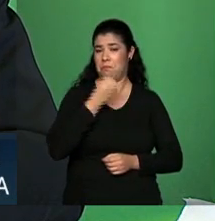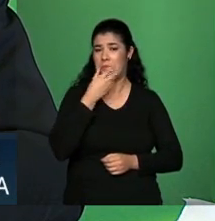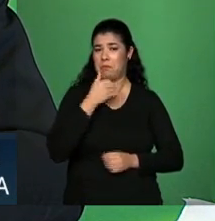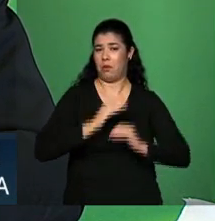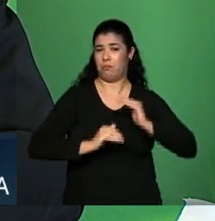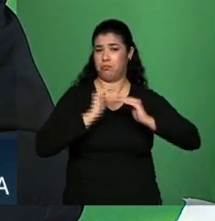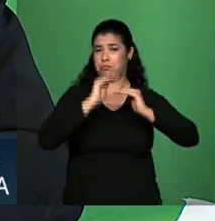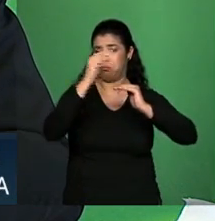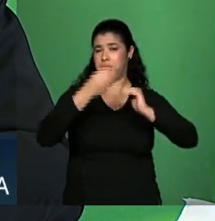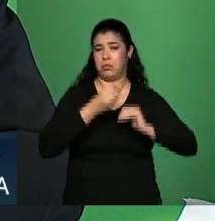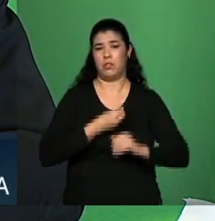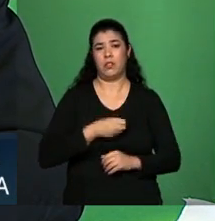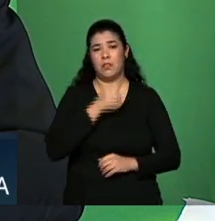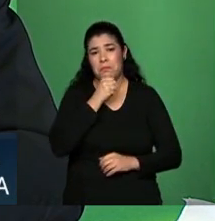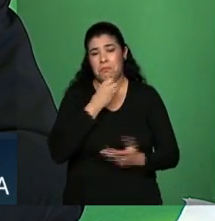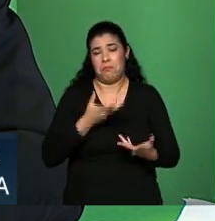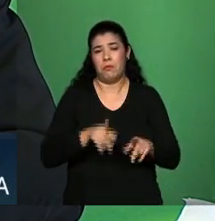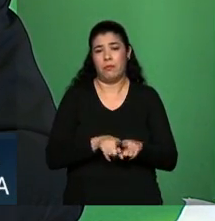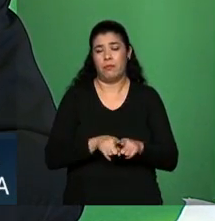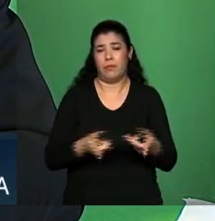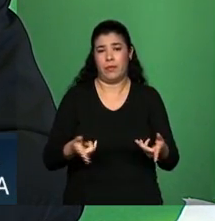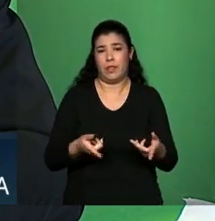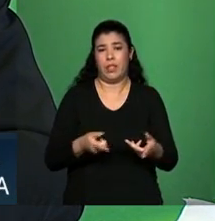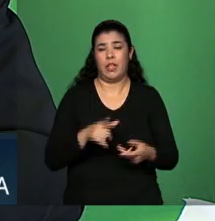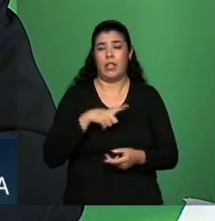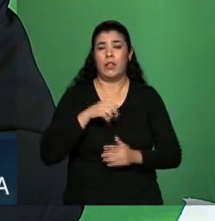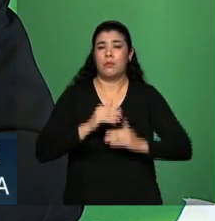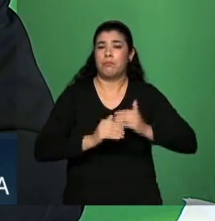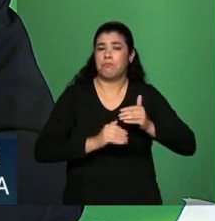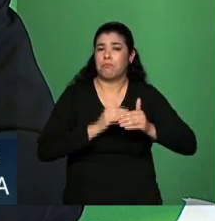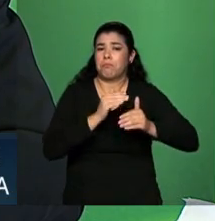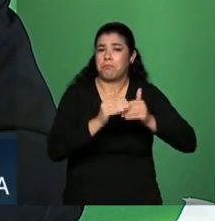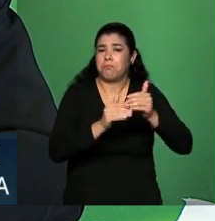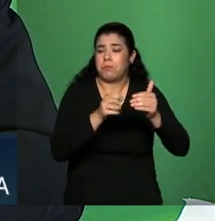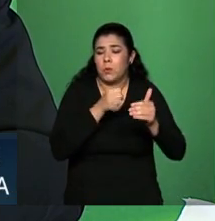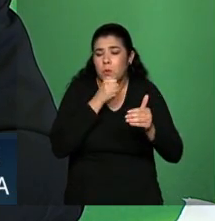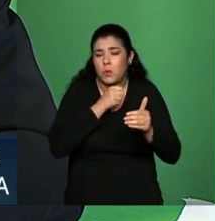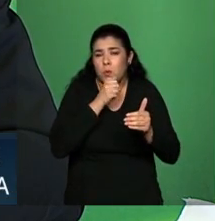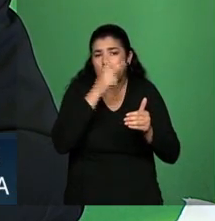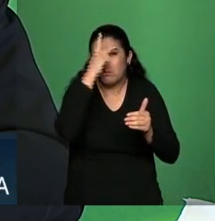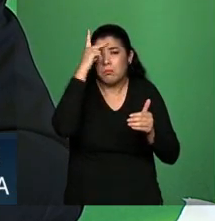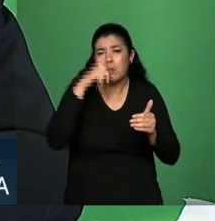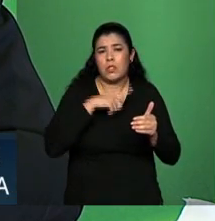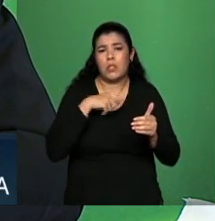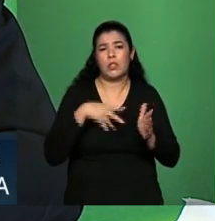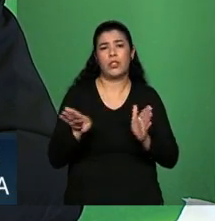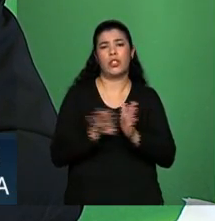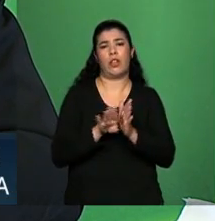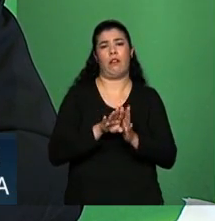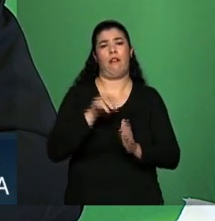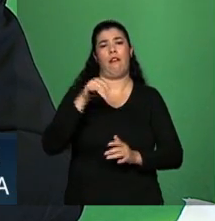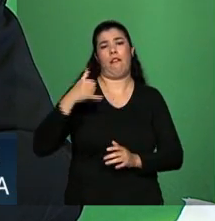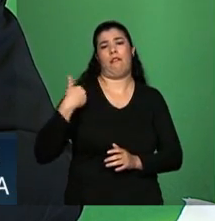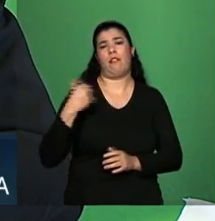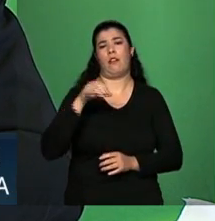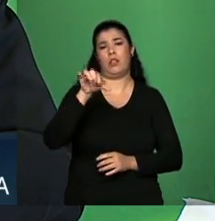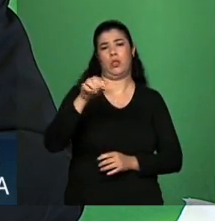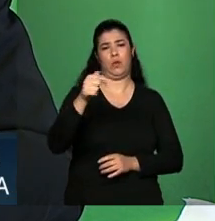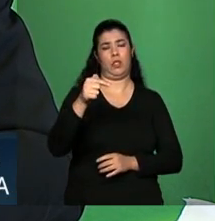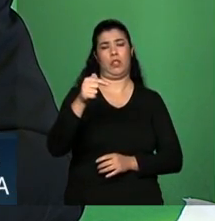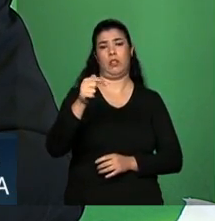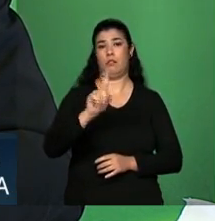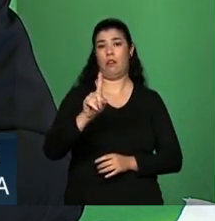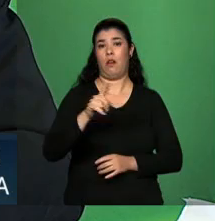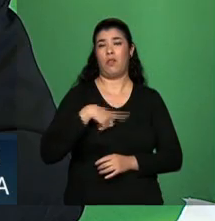na verdade, parte desse envelhecimento não é só as pessoas, sei lá, chegam aos 97 anos, são as